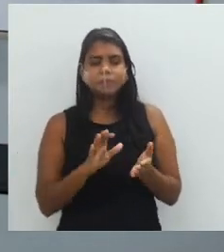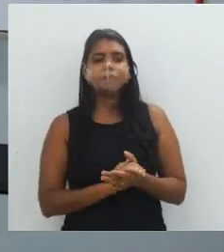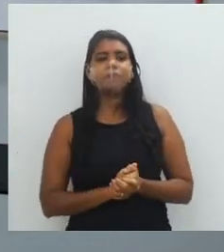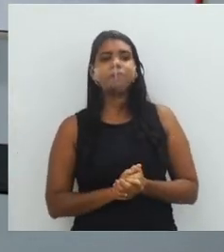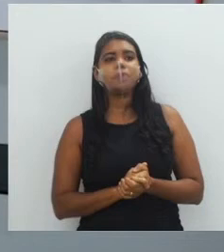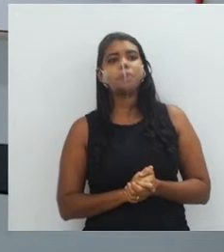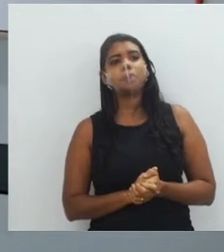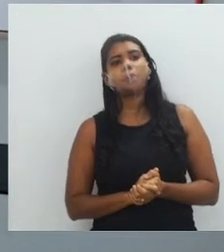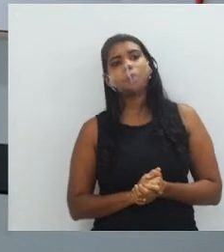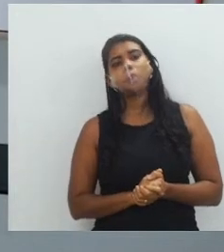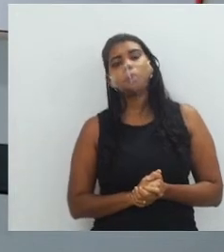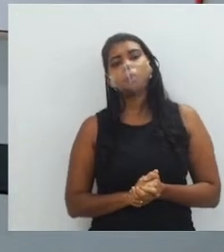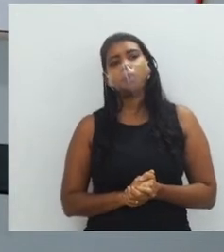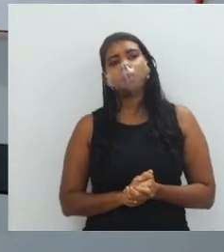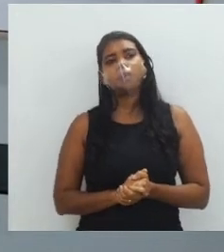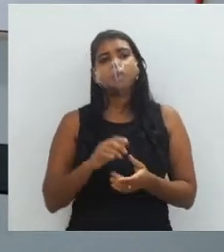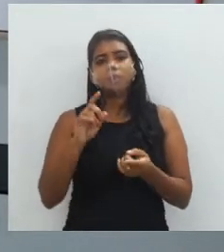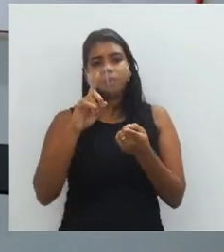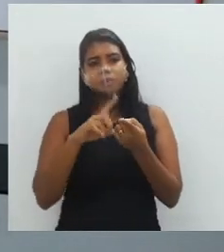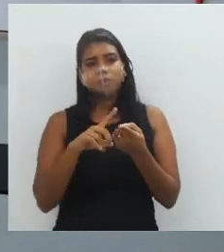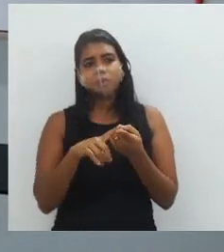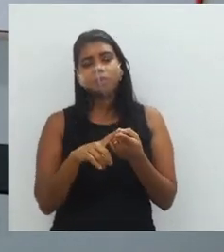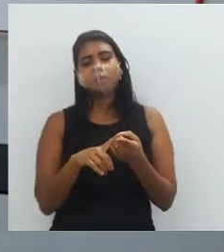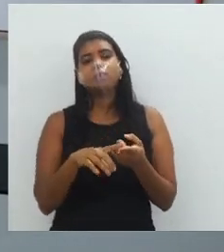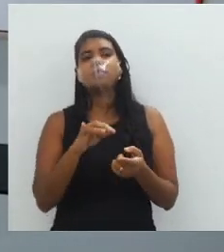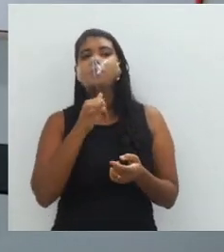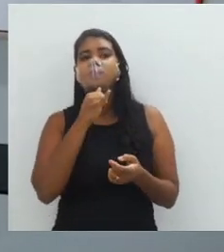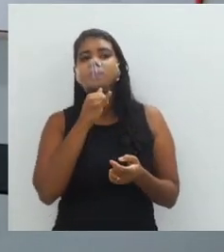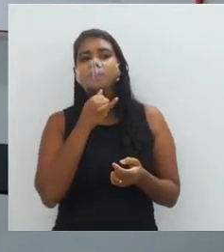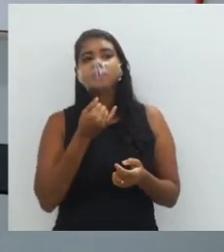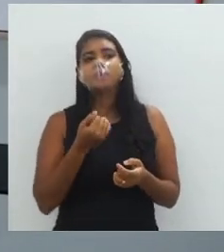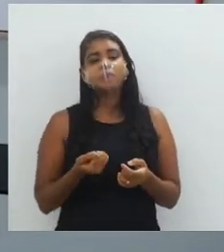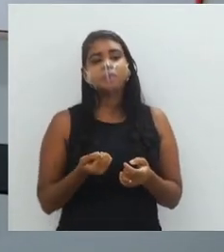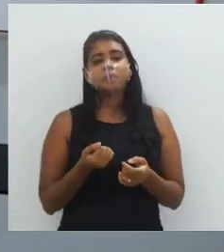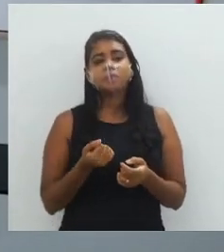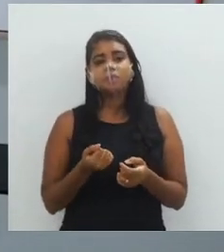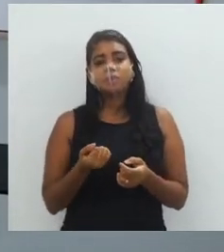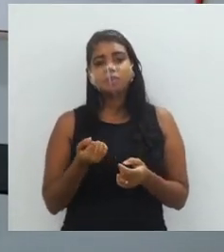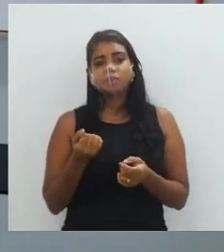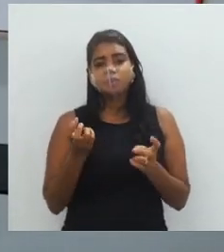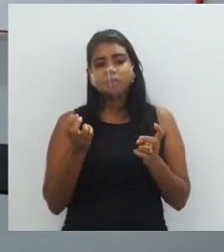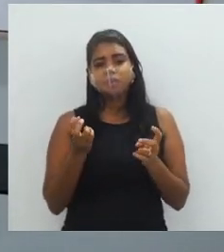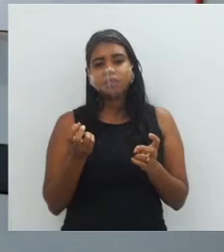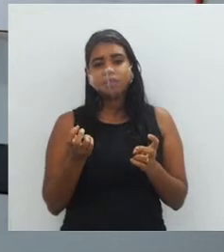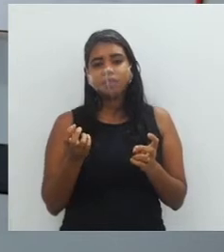de uma máquina. Temos também o decalque, né? Que é a observação